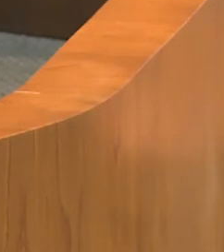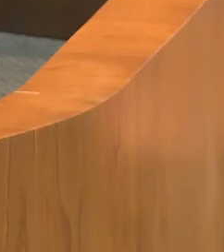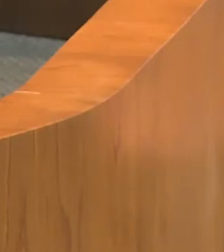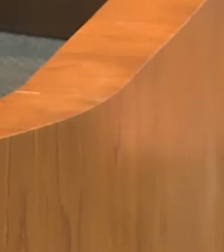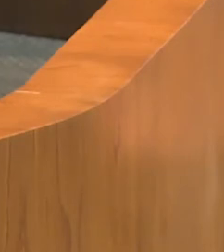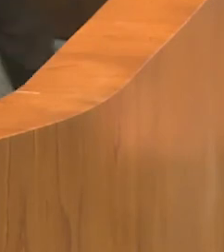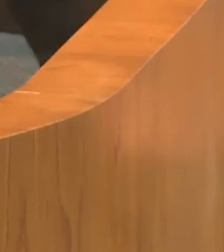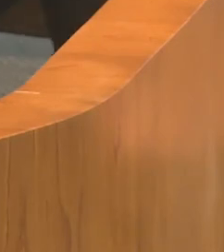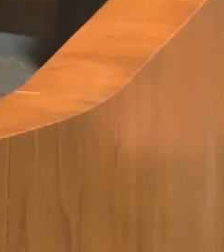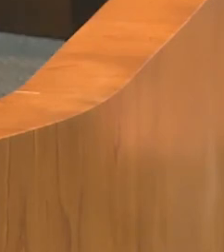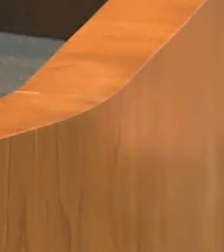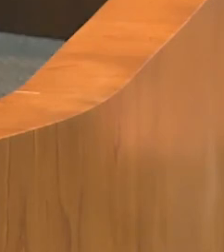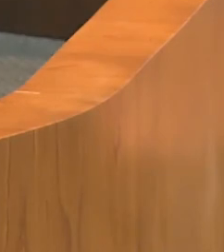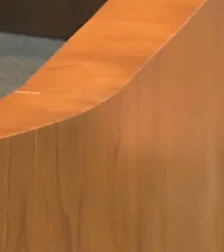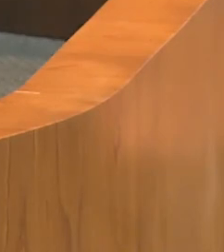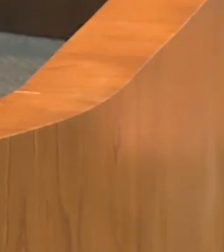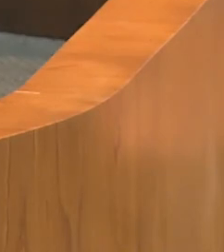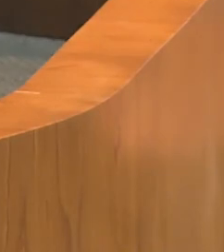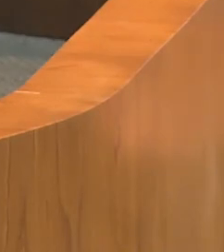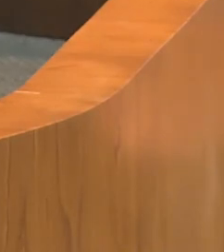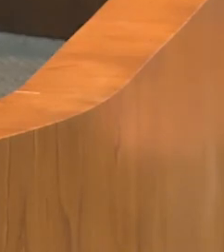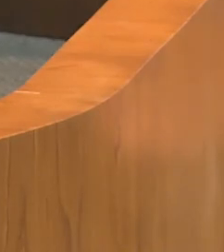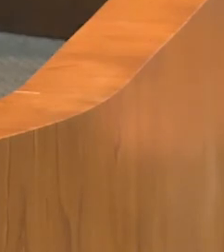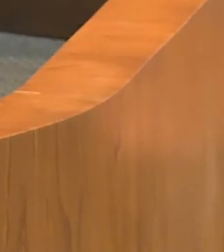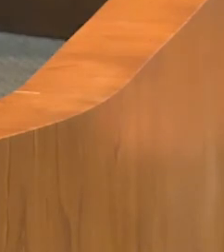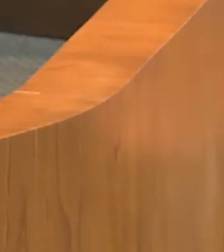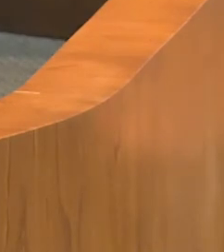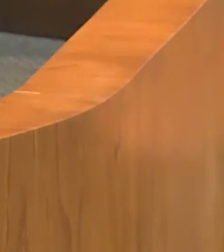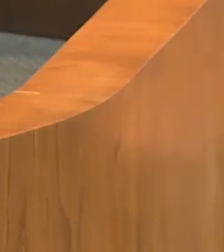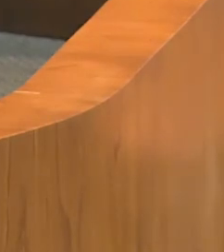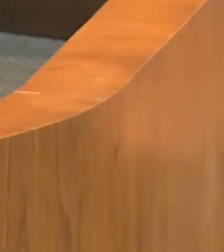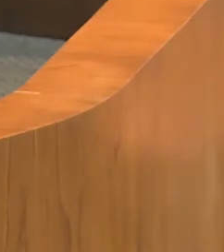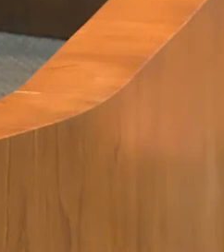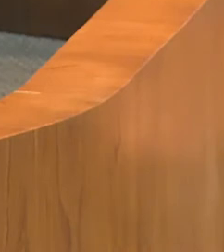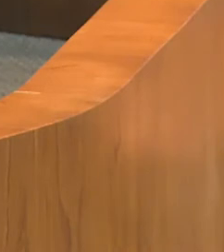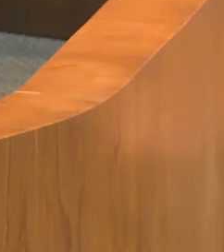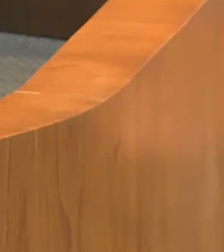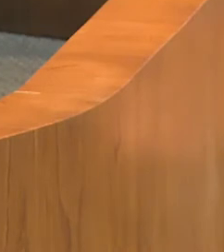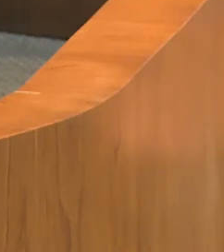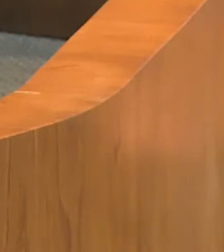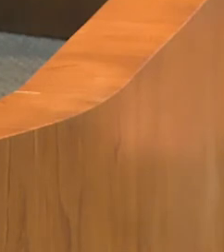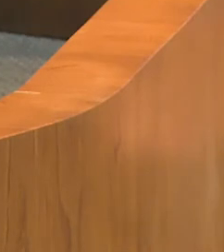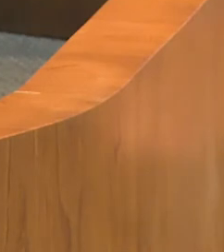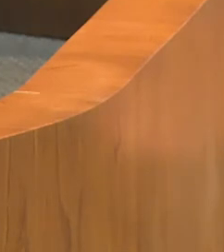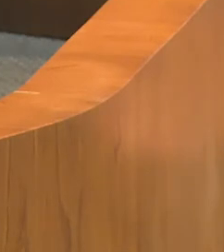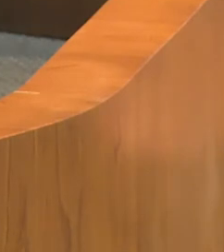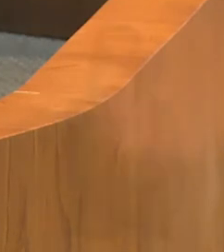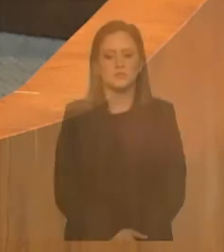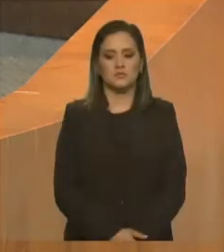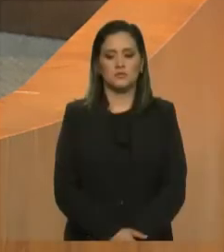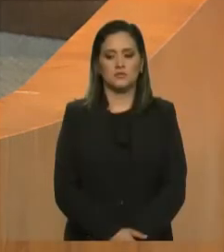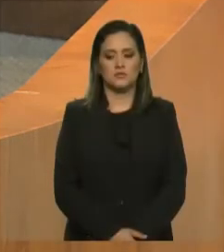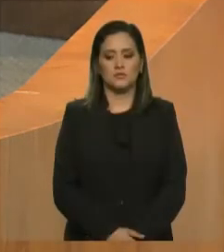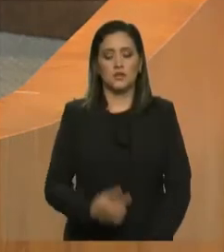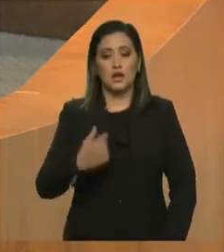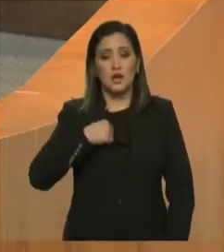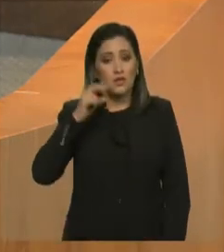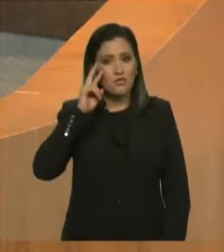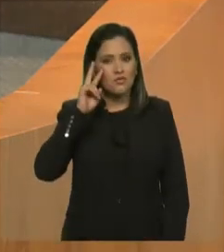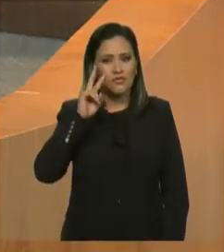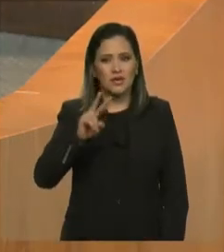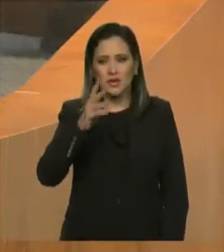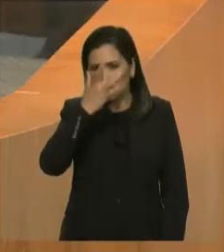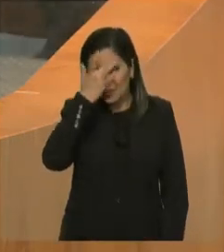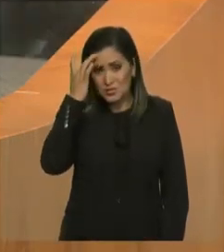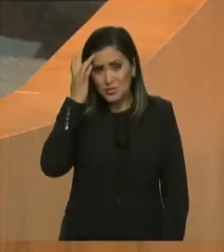pavor da Covid-19. Nós estamos hoje, segundo o governo do Estado, em uma situação bem